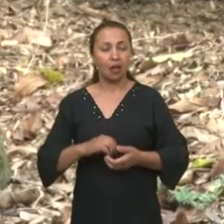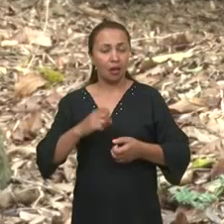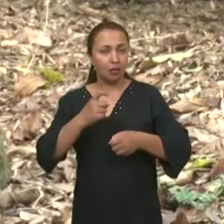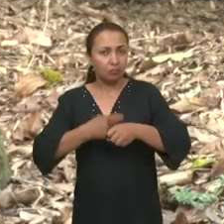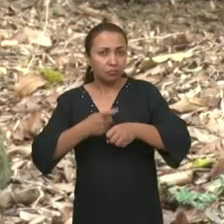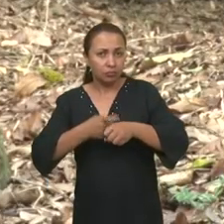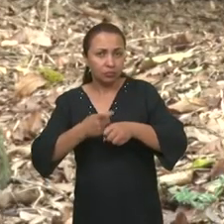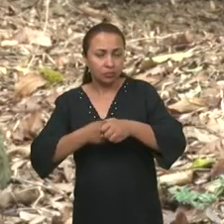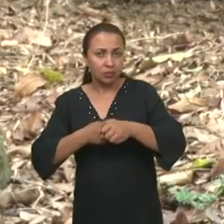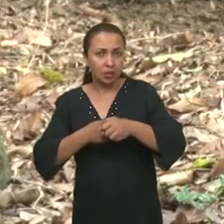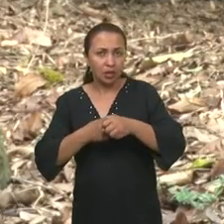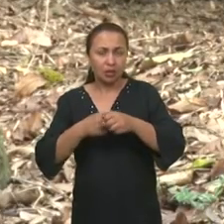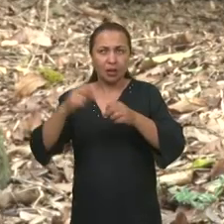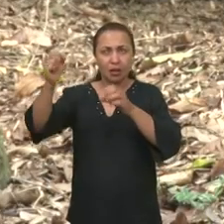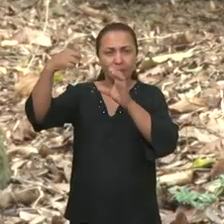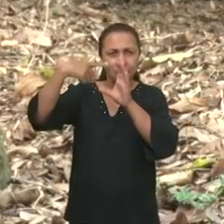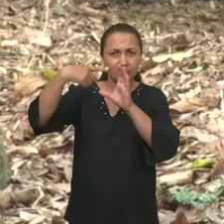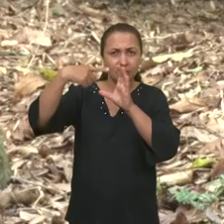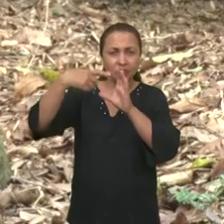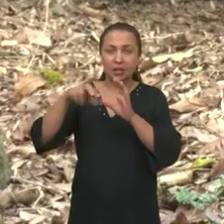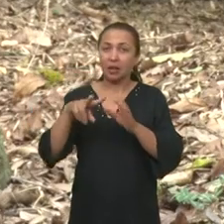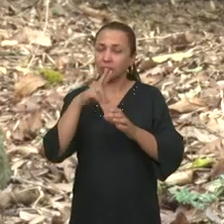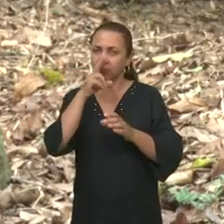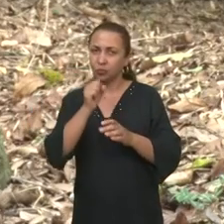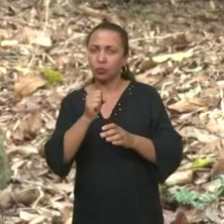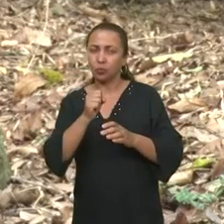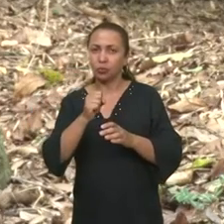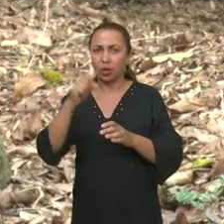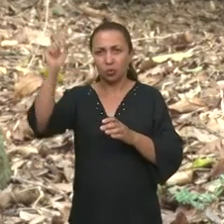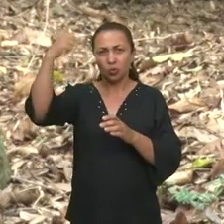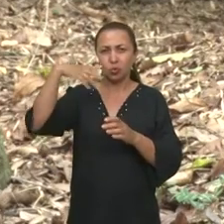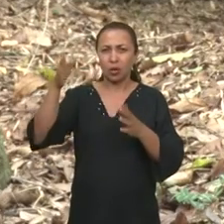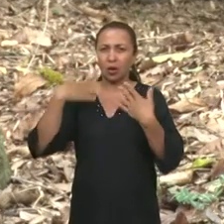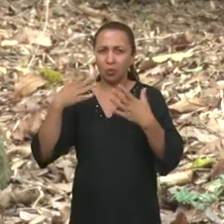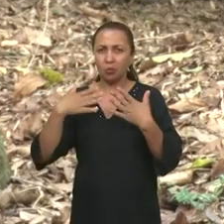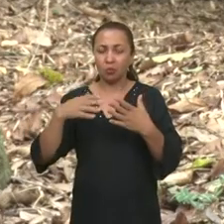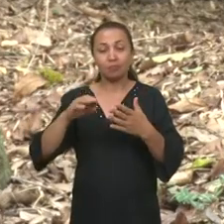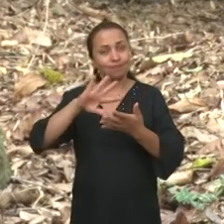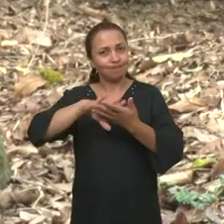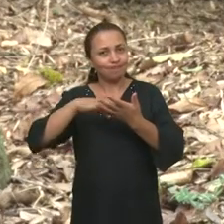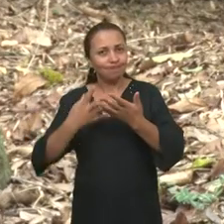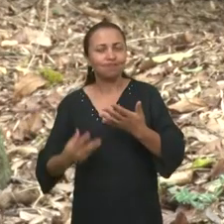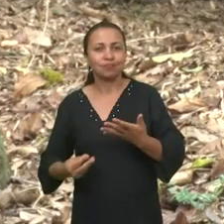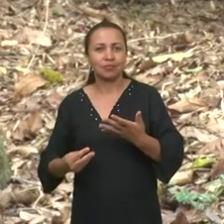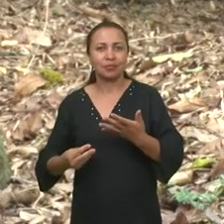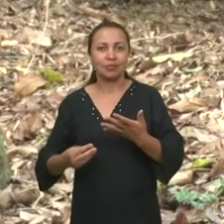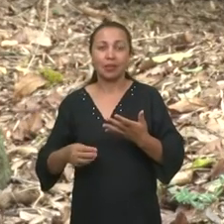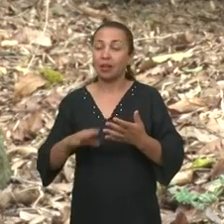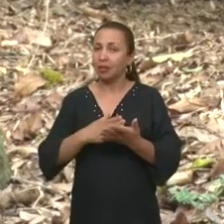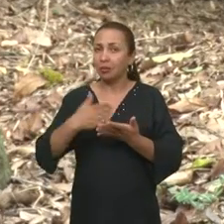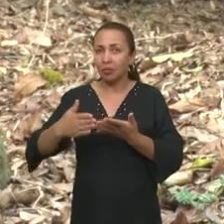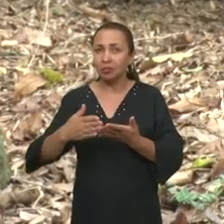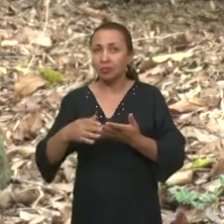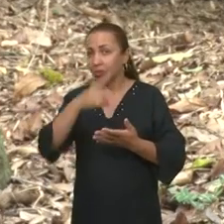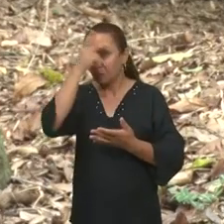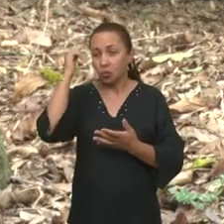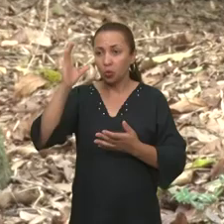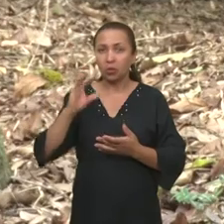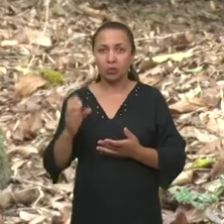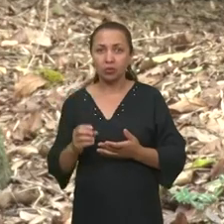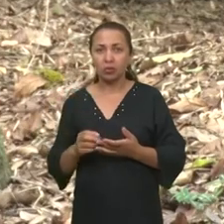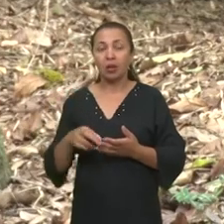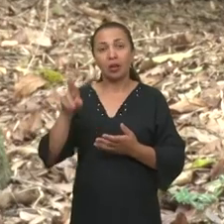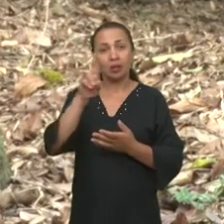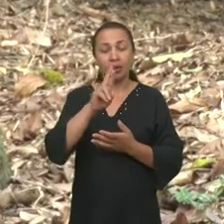Metais refratários são aqueles que resistem aos mais altos níveis de calor e de desgaste. A partir deles, cientistas da